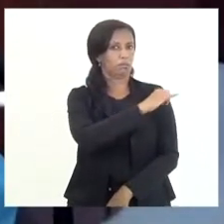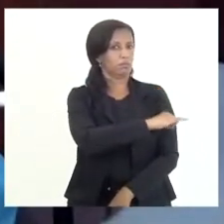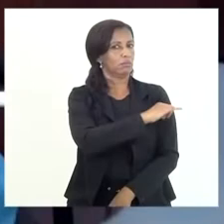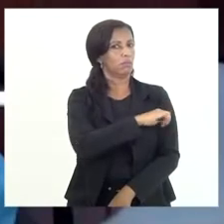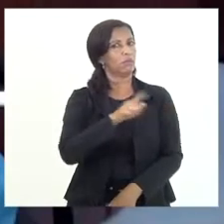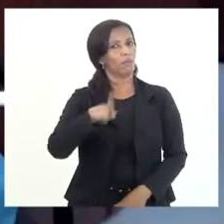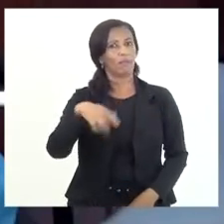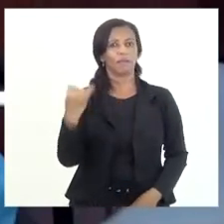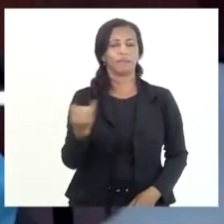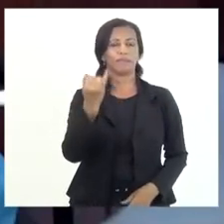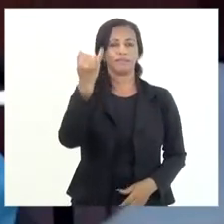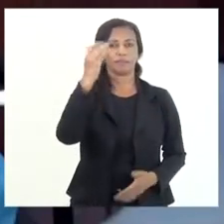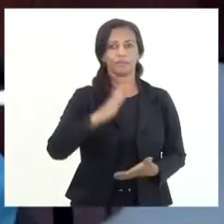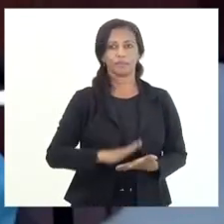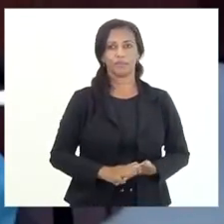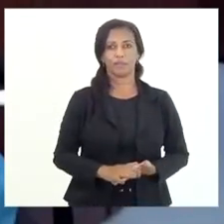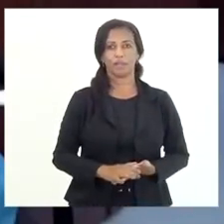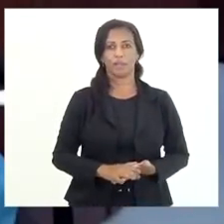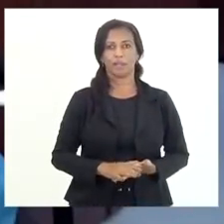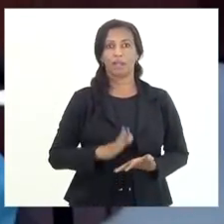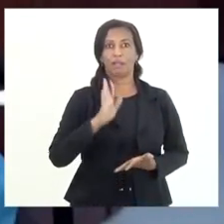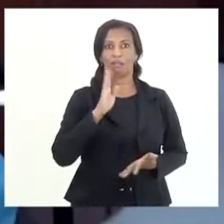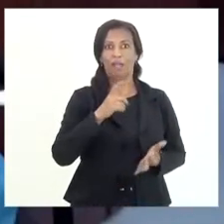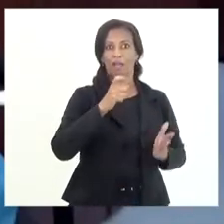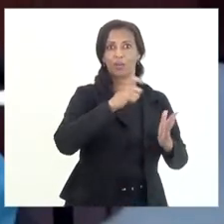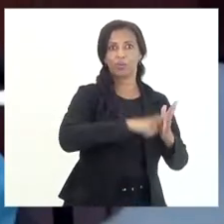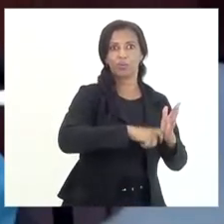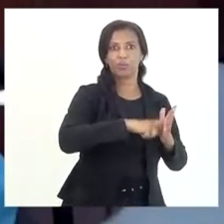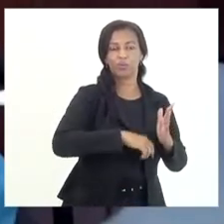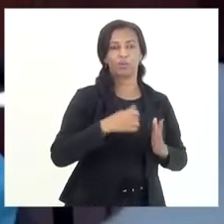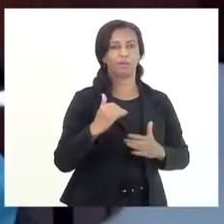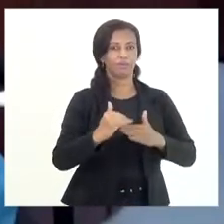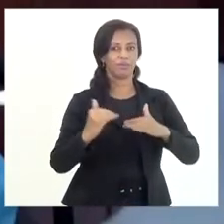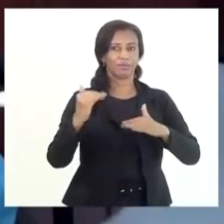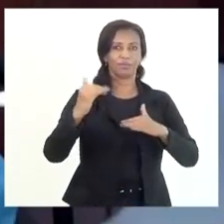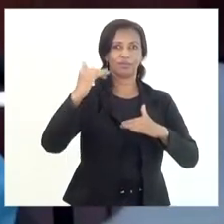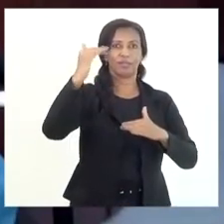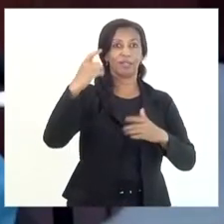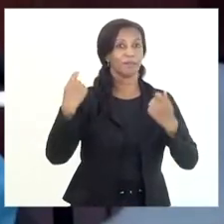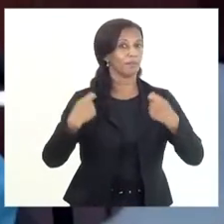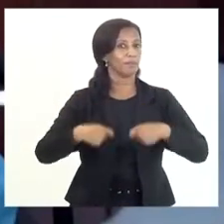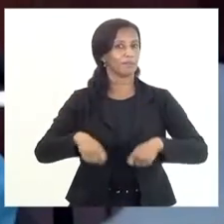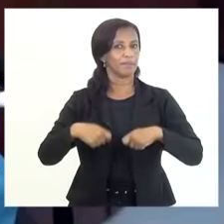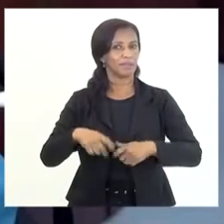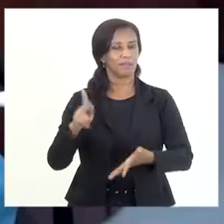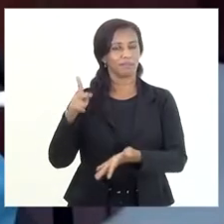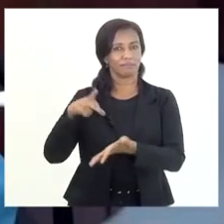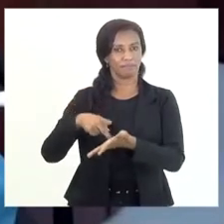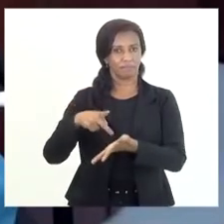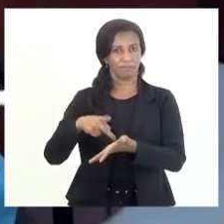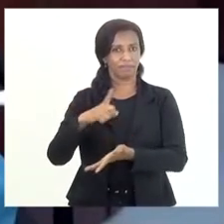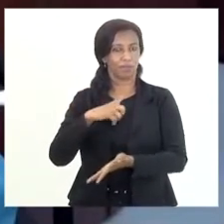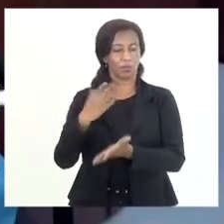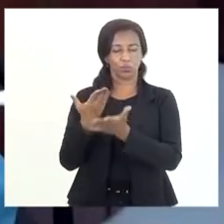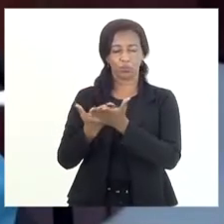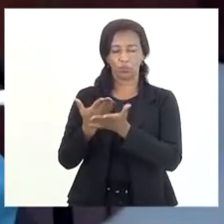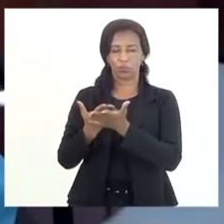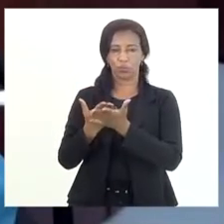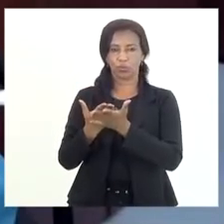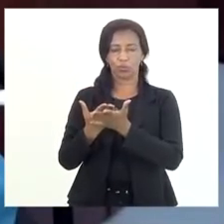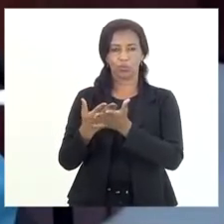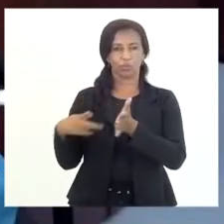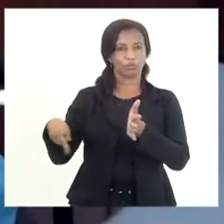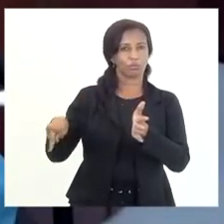importantíssimo. Gera receitas extremamente elevadas, então precisava realmente de um estudo absolutamente